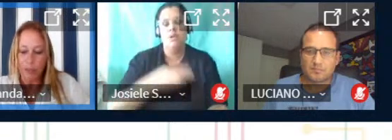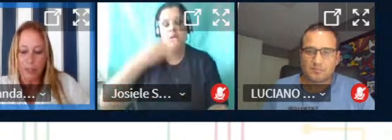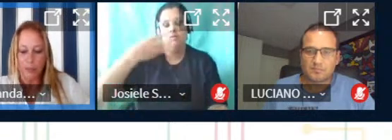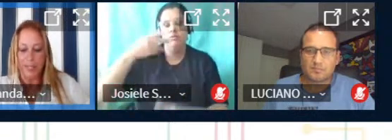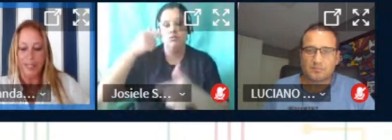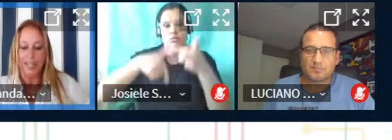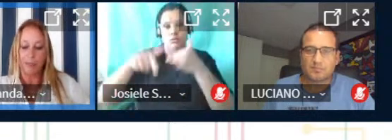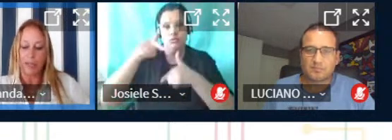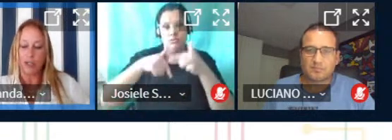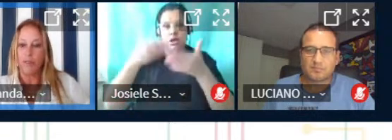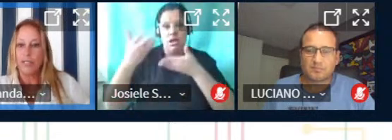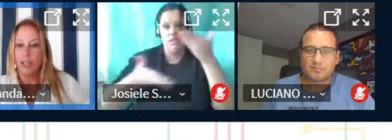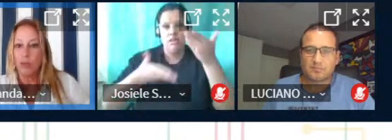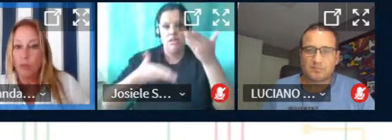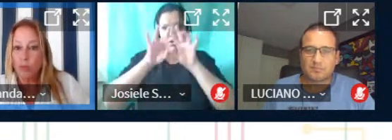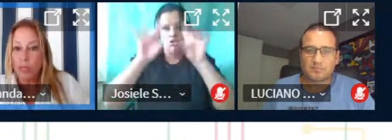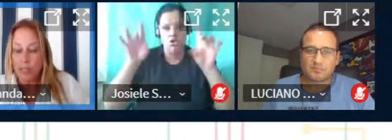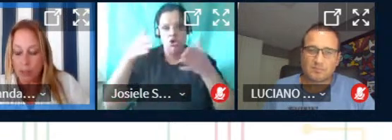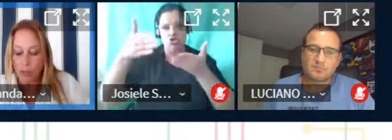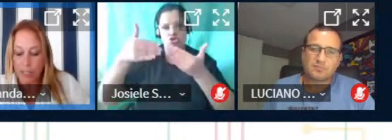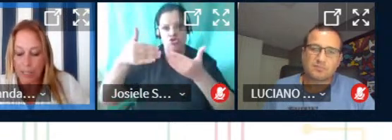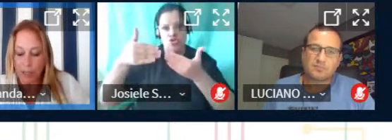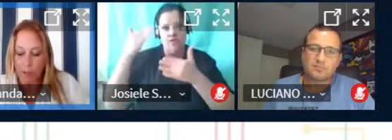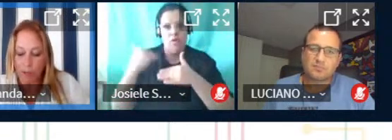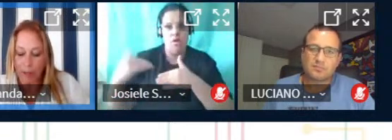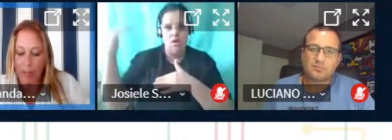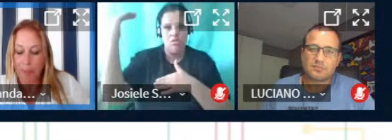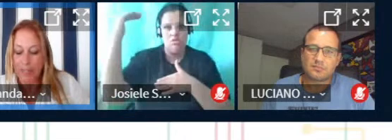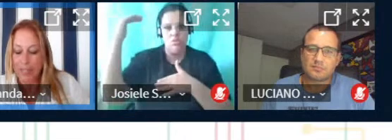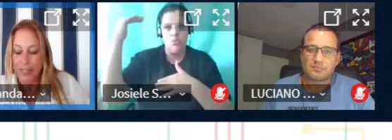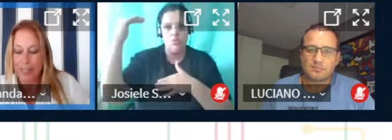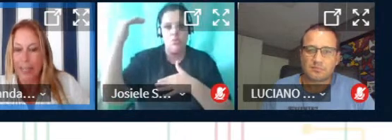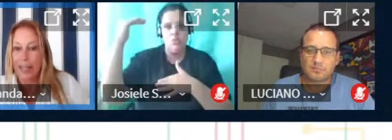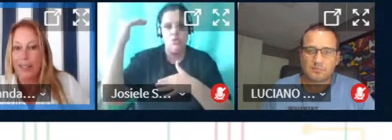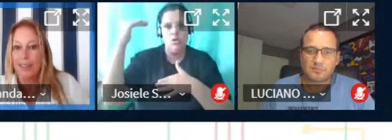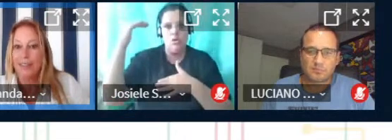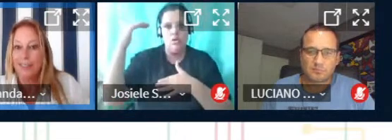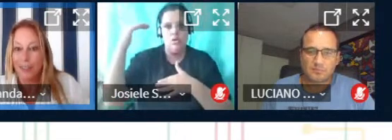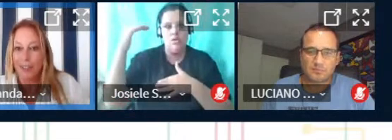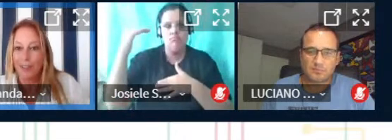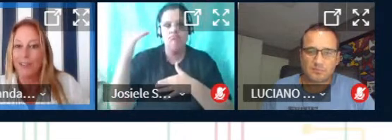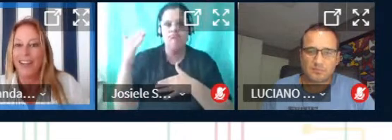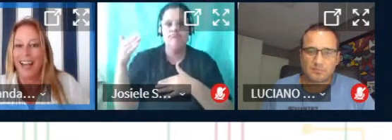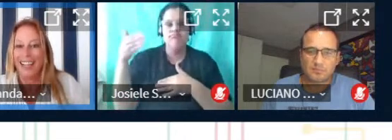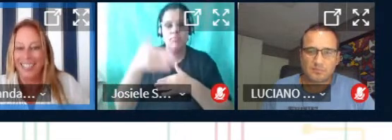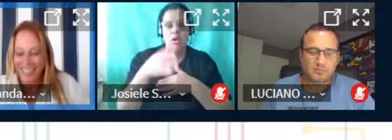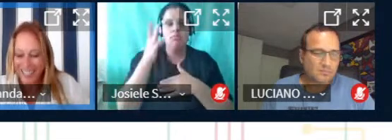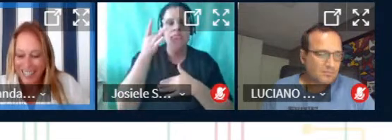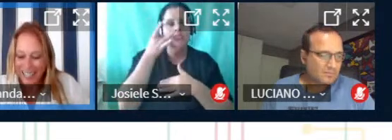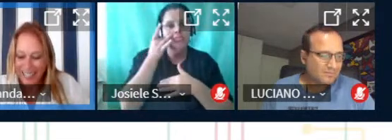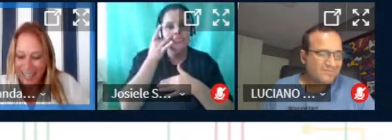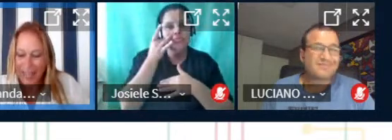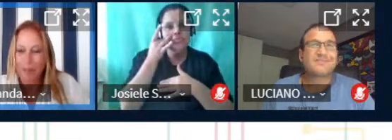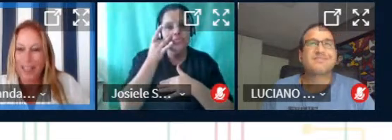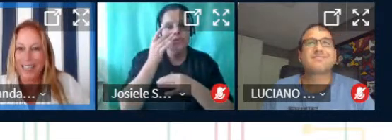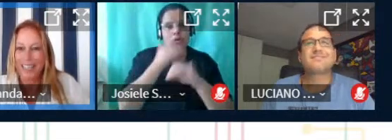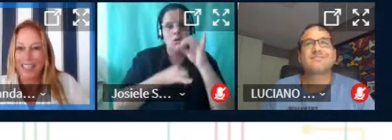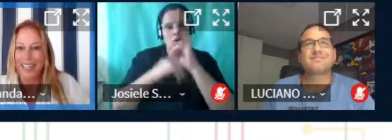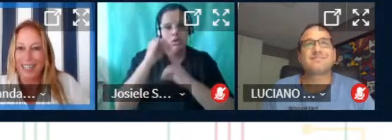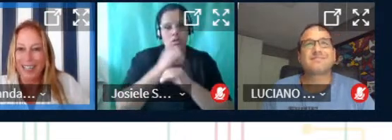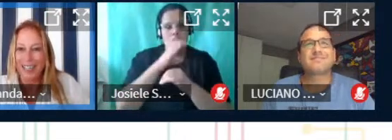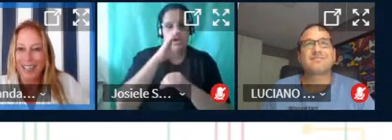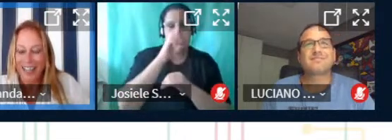trabalho atendimento especializado para jovens e adultos solicito a presença online da